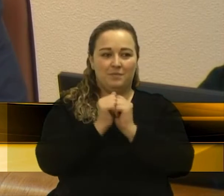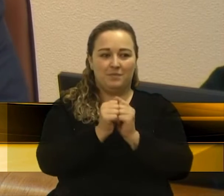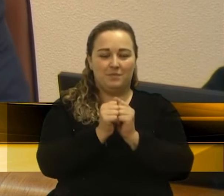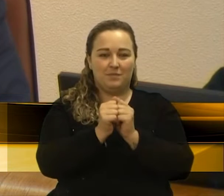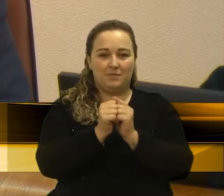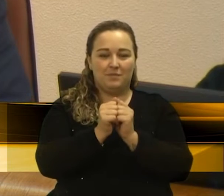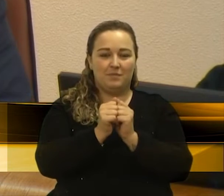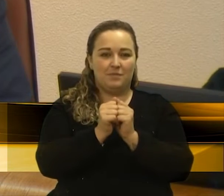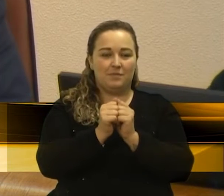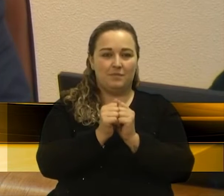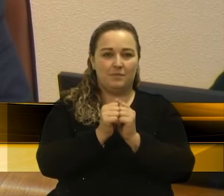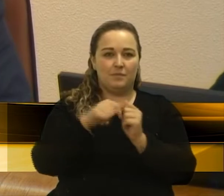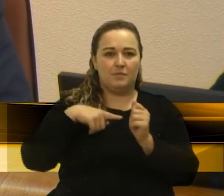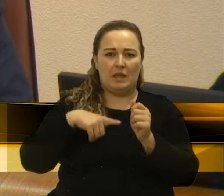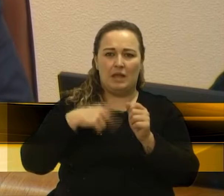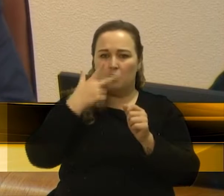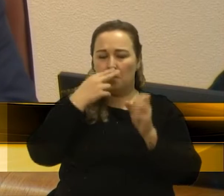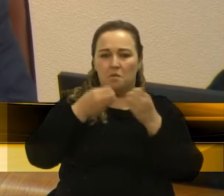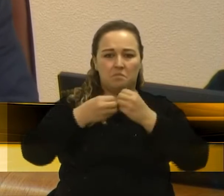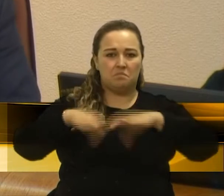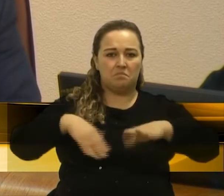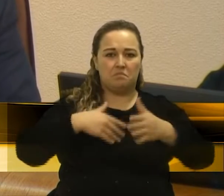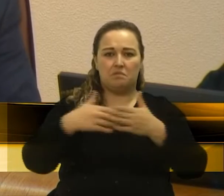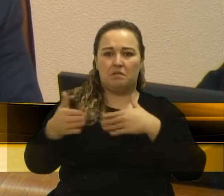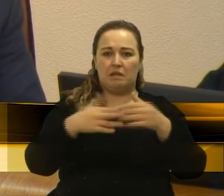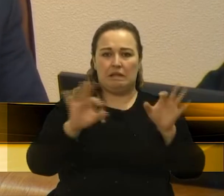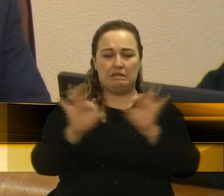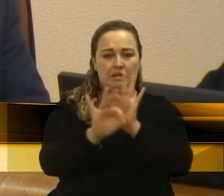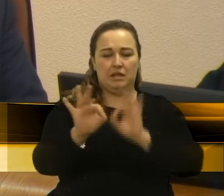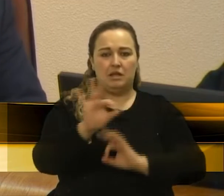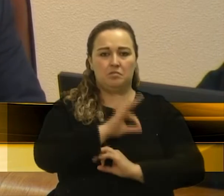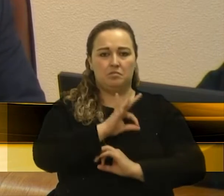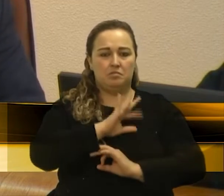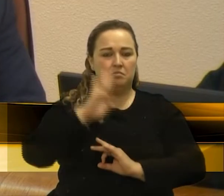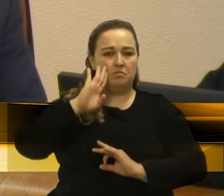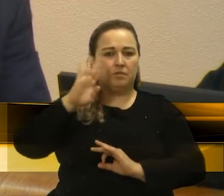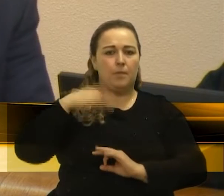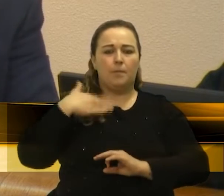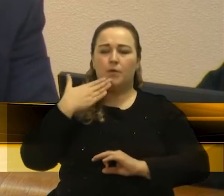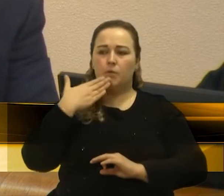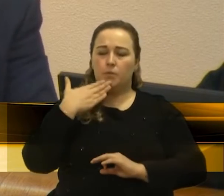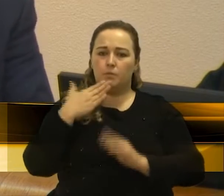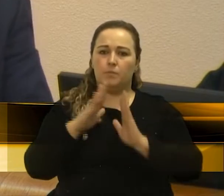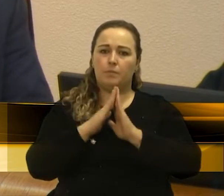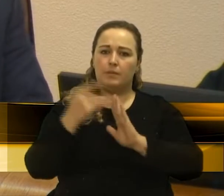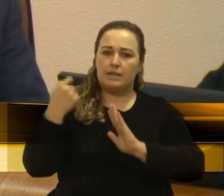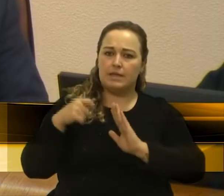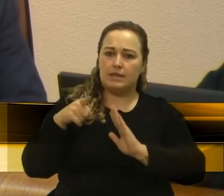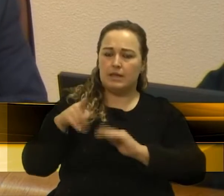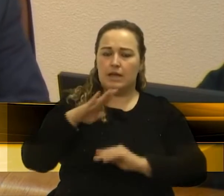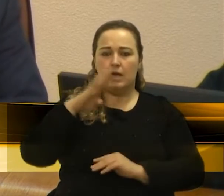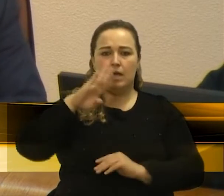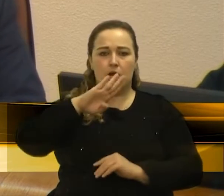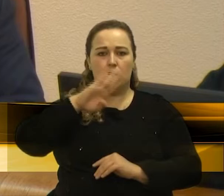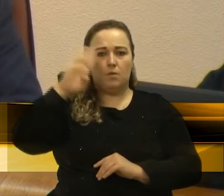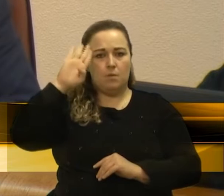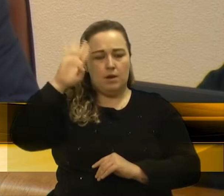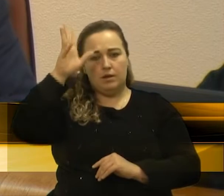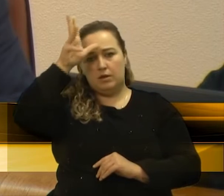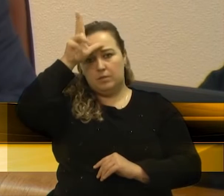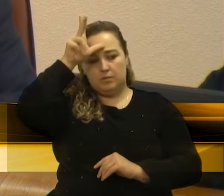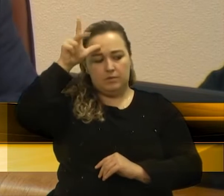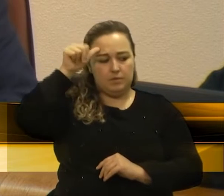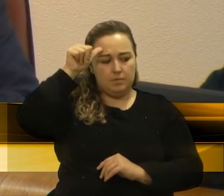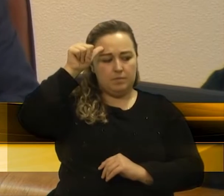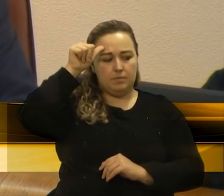abandonado, jogado às traças. E nós reivindicando para que tivesse ali Guarda Municipal, claro, Guarda Municipal sozinho, mas sem ações também não adianta.